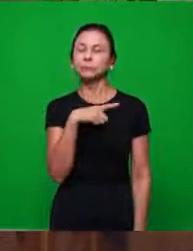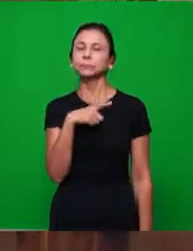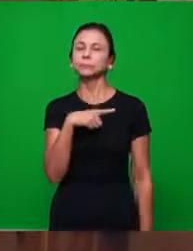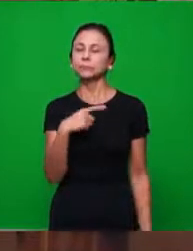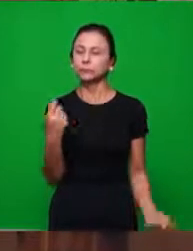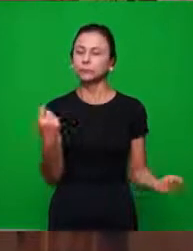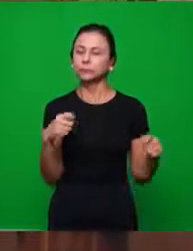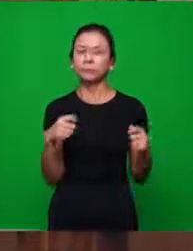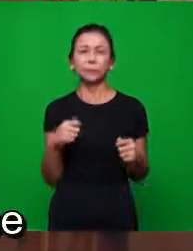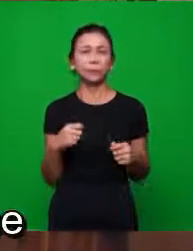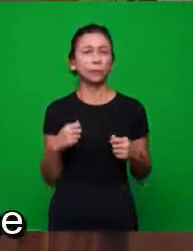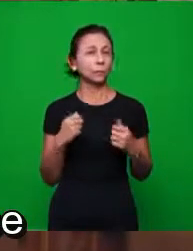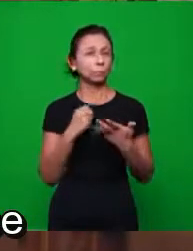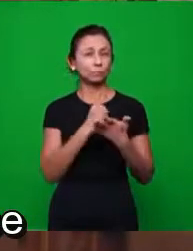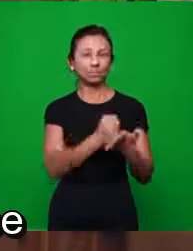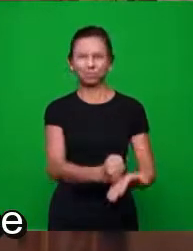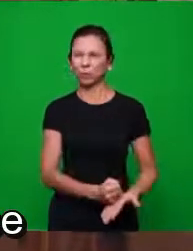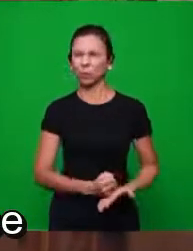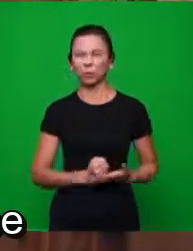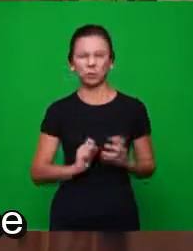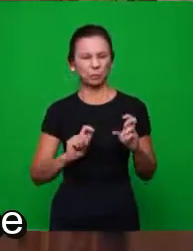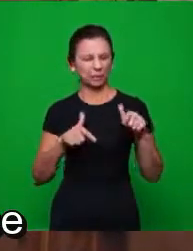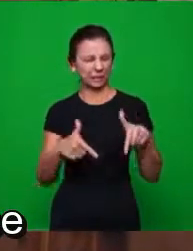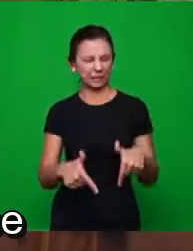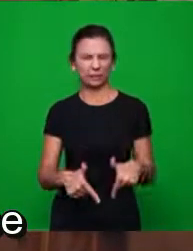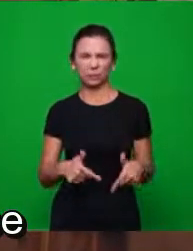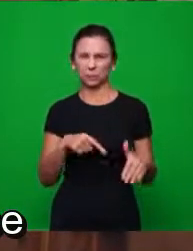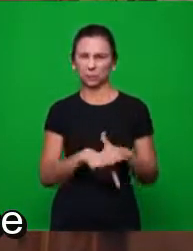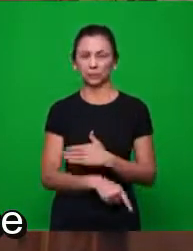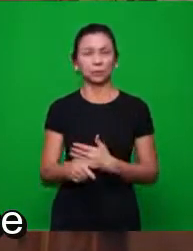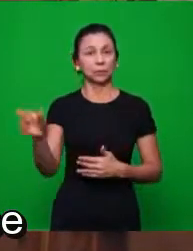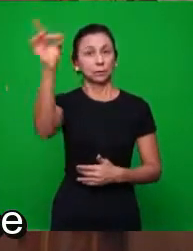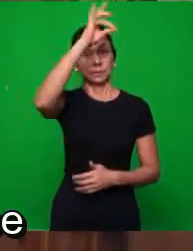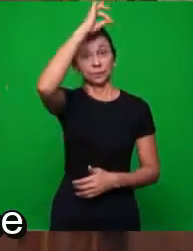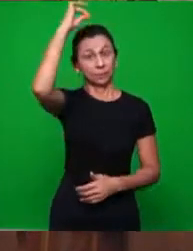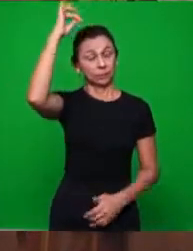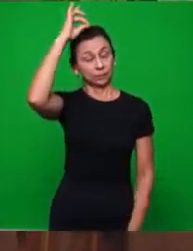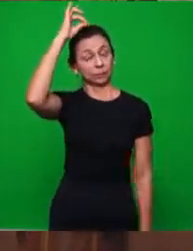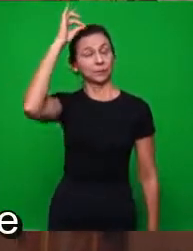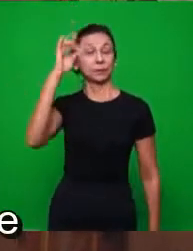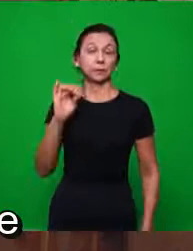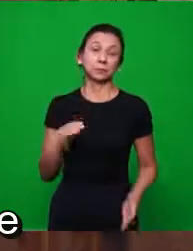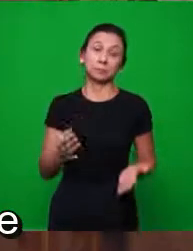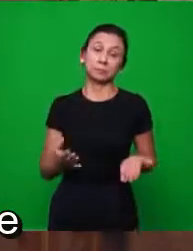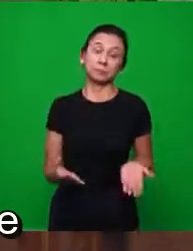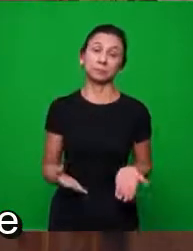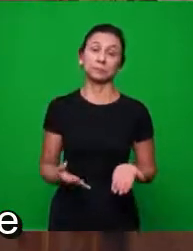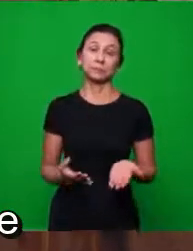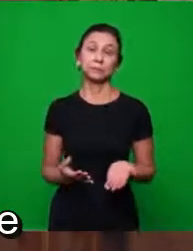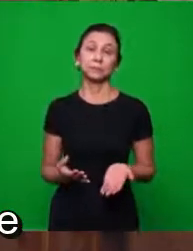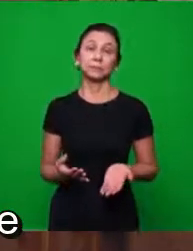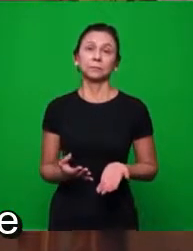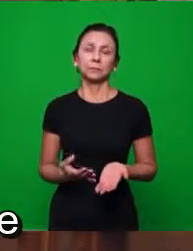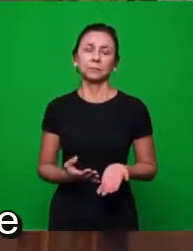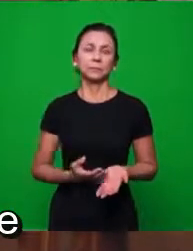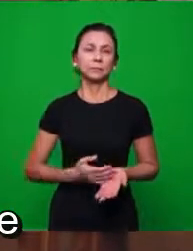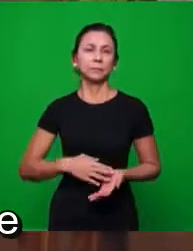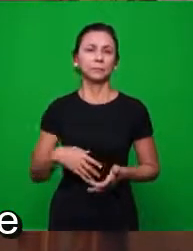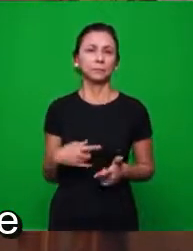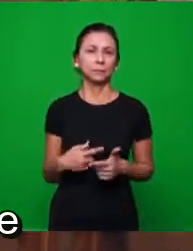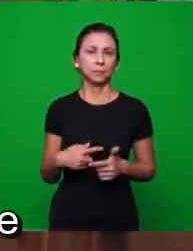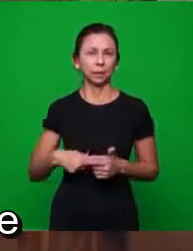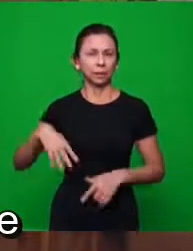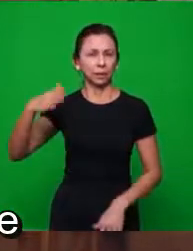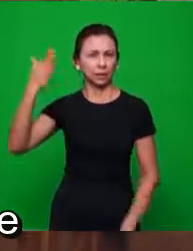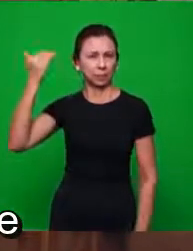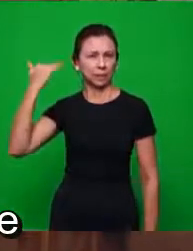todo o suporte de uma operação completa do Espírito Santo. Já que o que existia no mundo